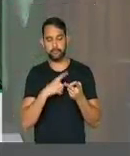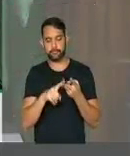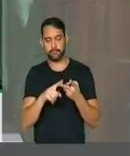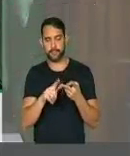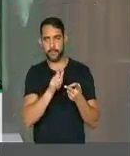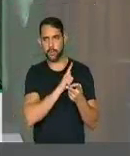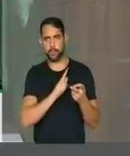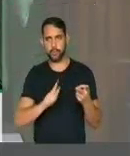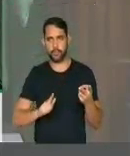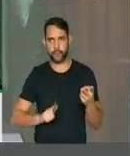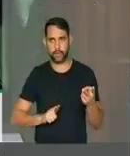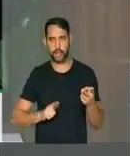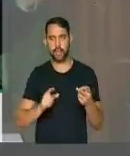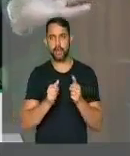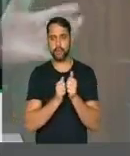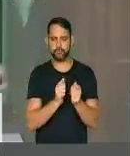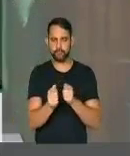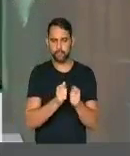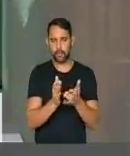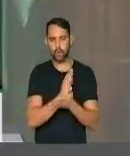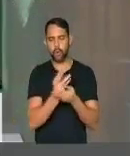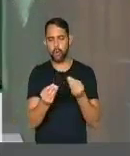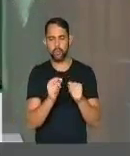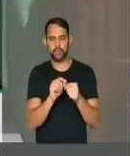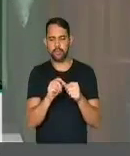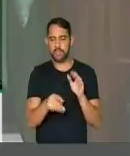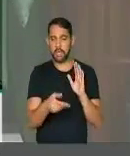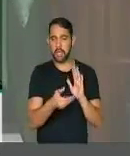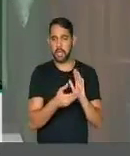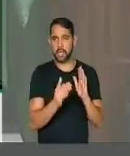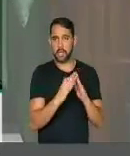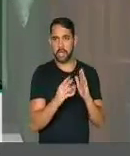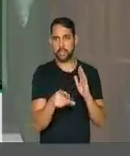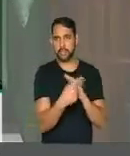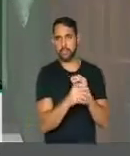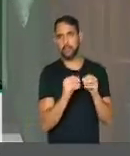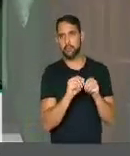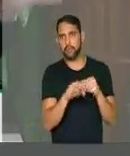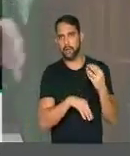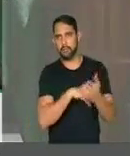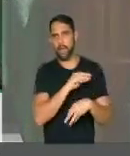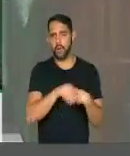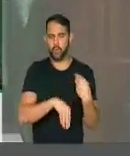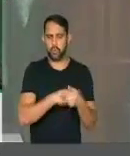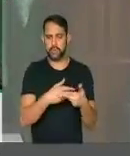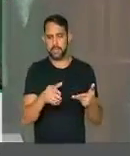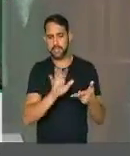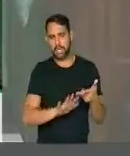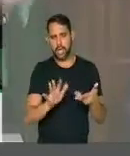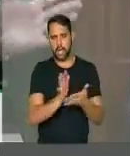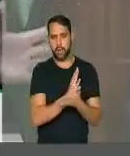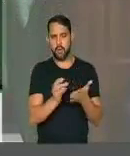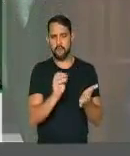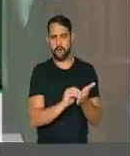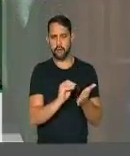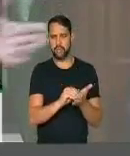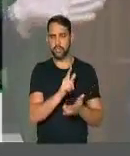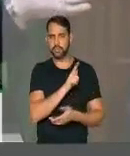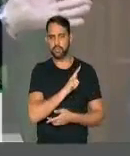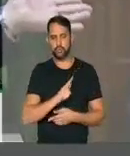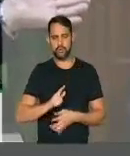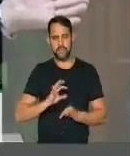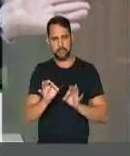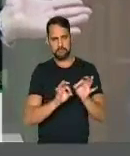governar como se fosse a casa dela, uma desgovernação, um desgoverno,